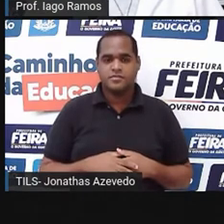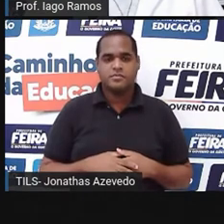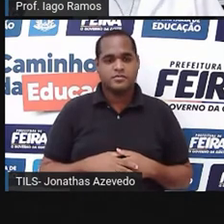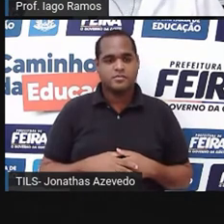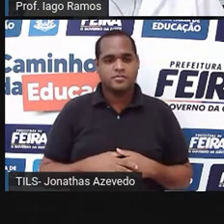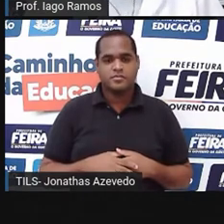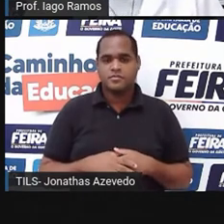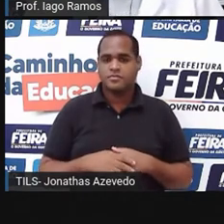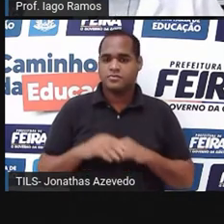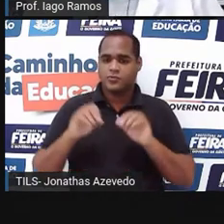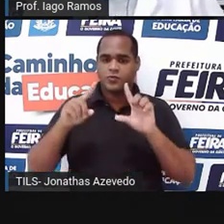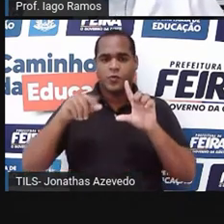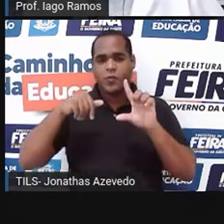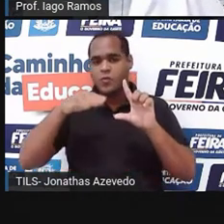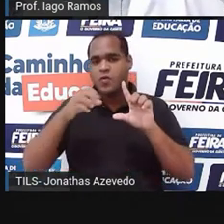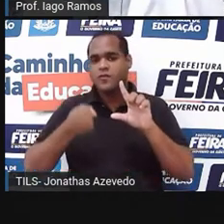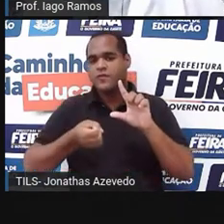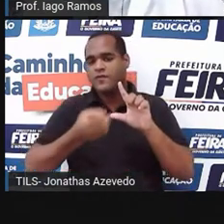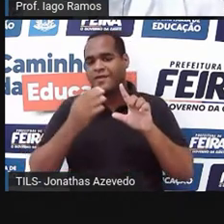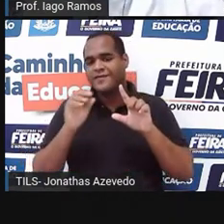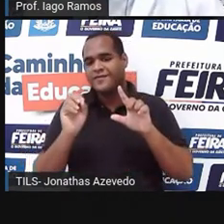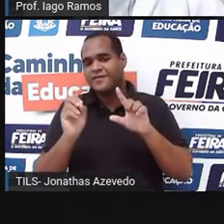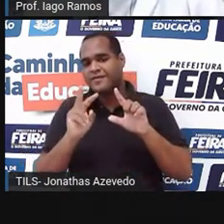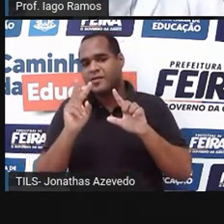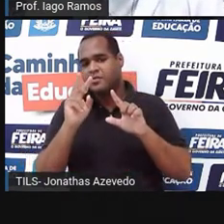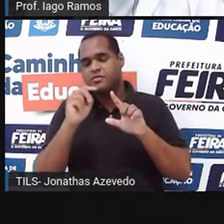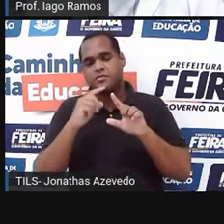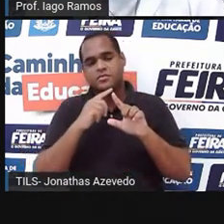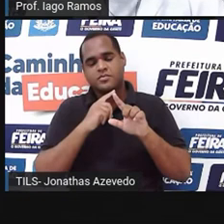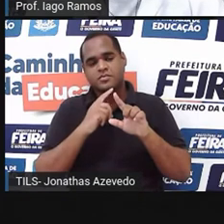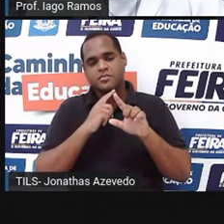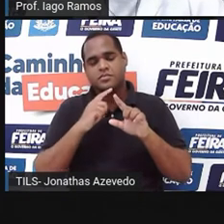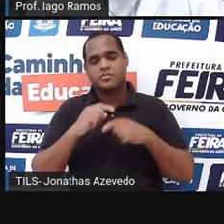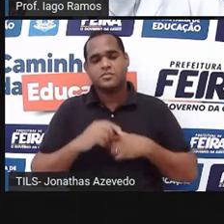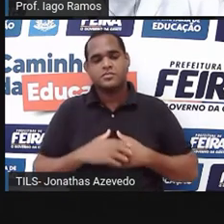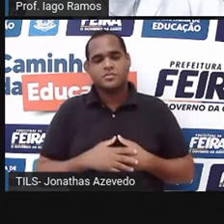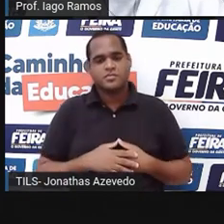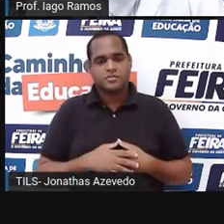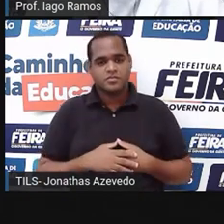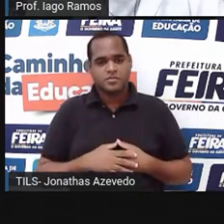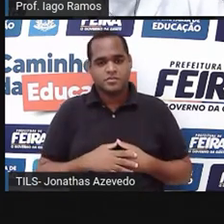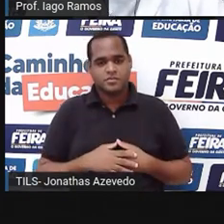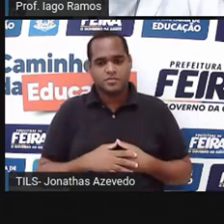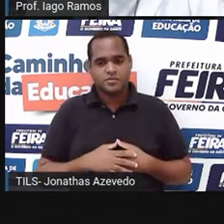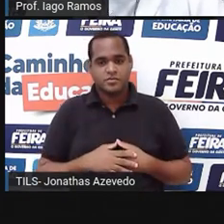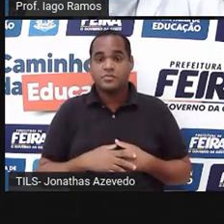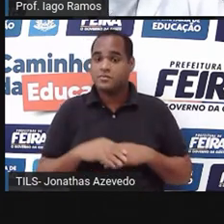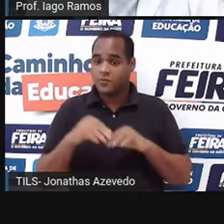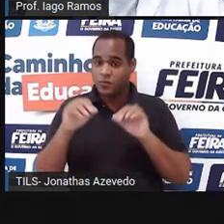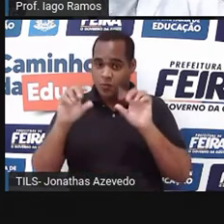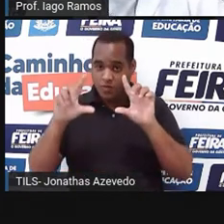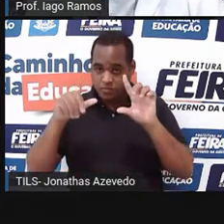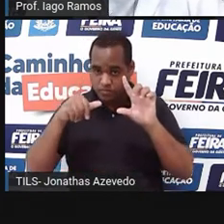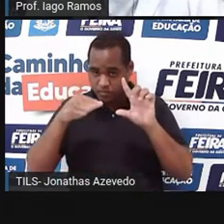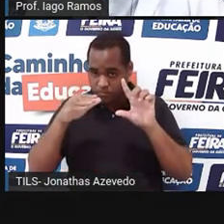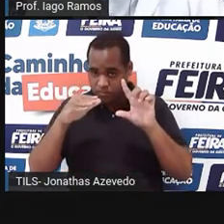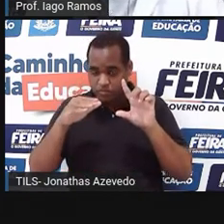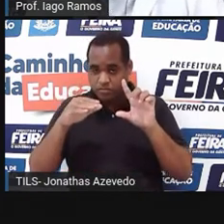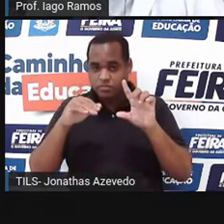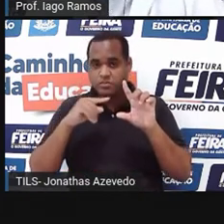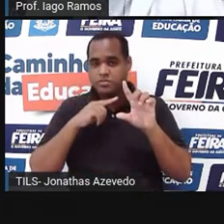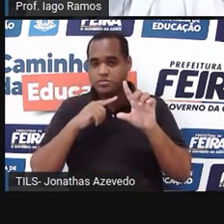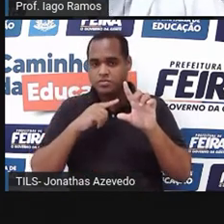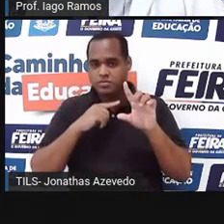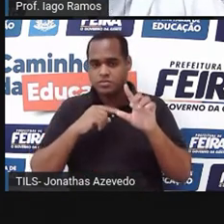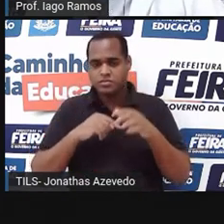esses valores. Eu tô escrevendo ali. Vou colocar com o meu grifei, Um gol na parte do gols